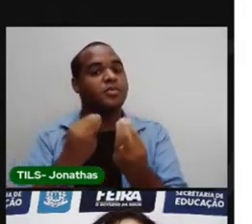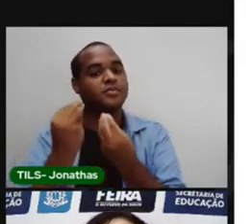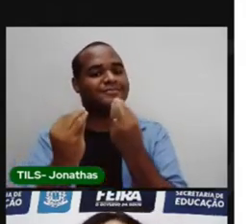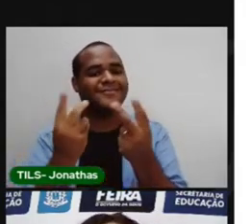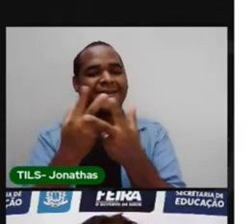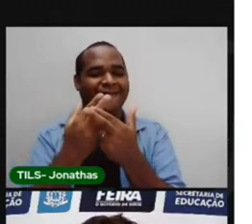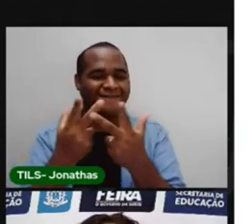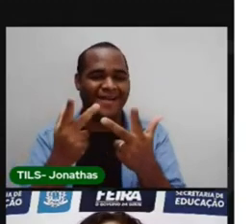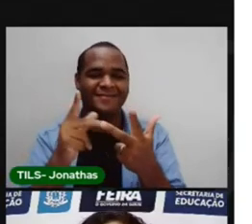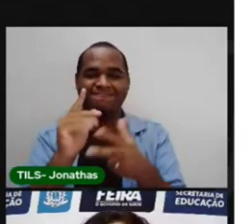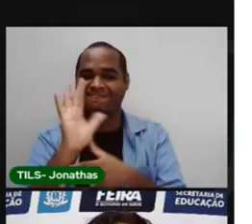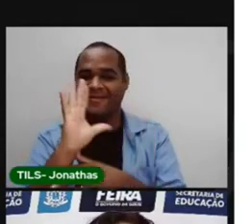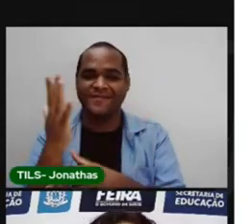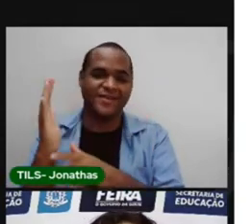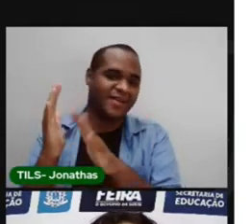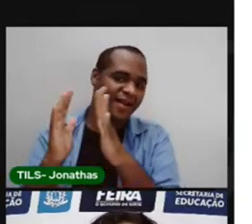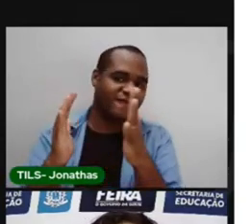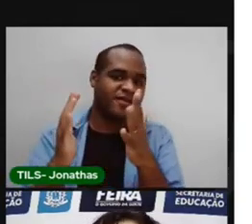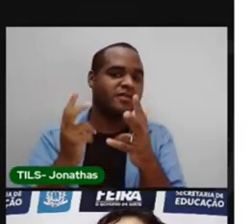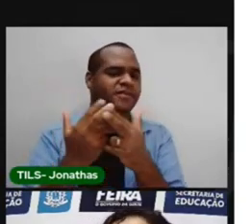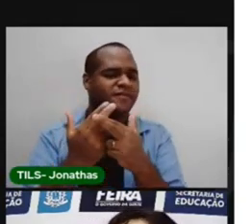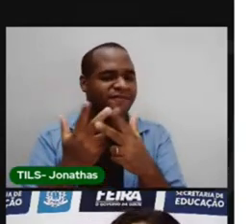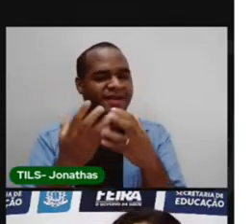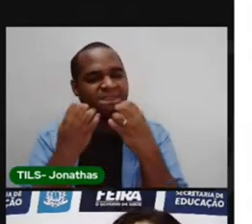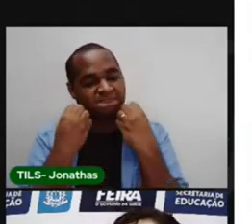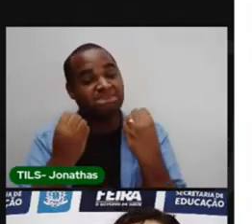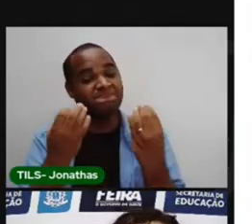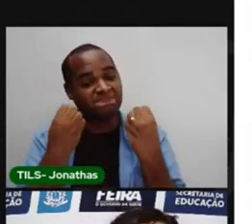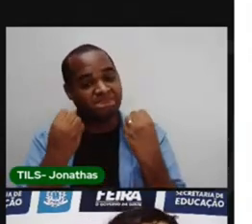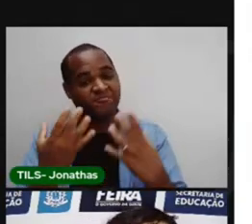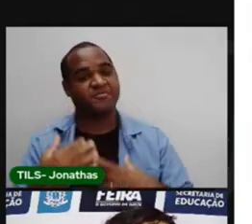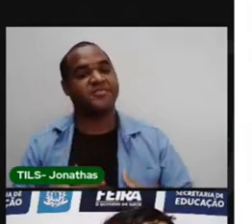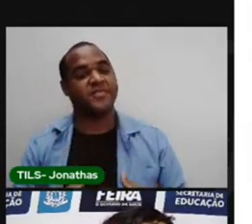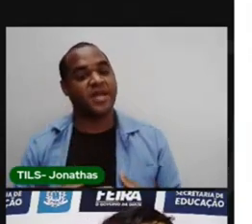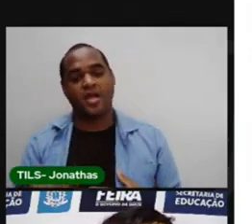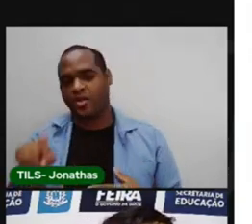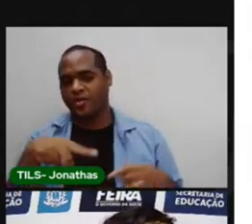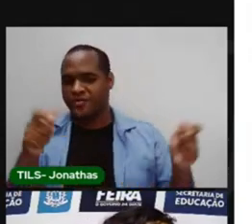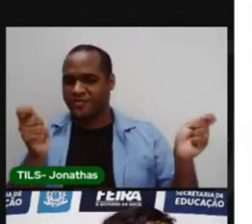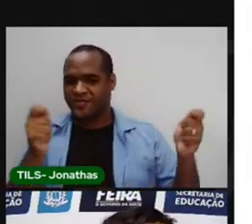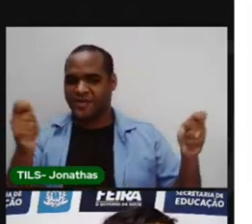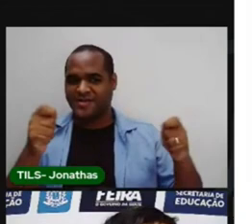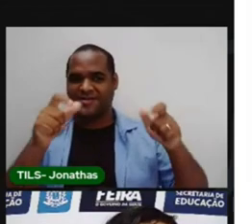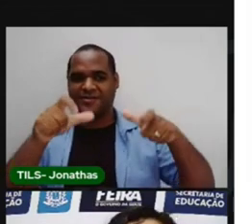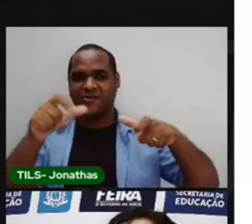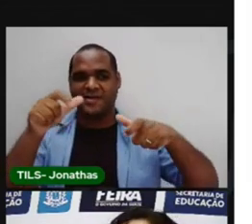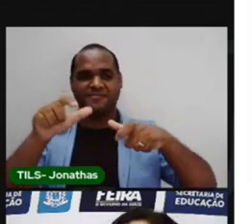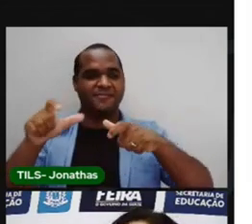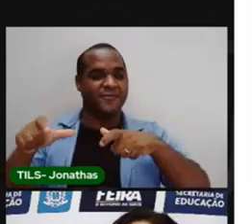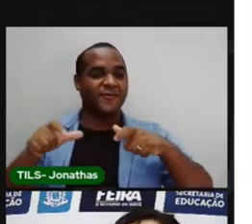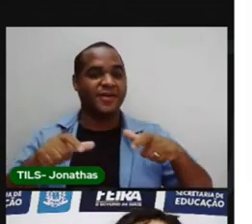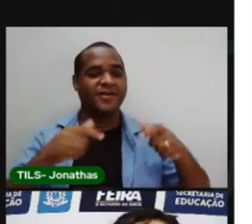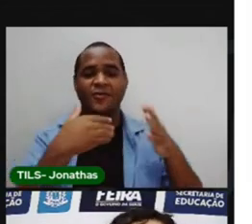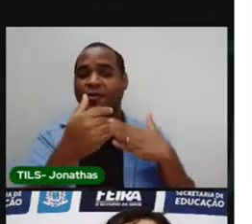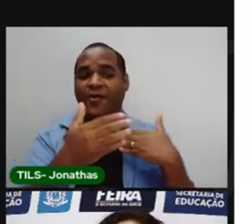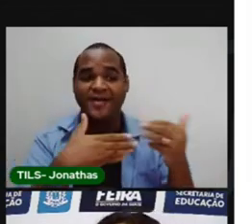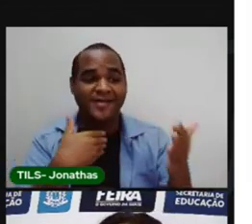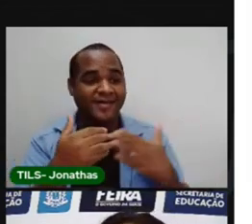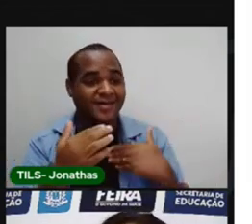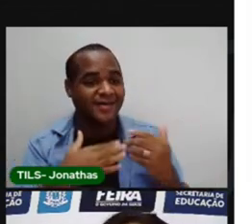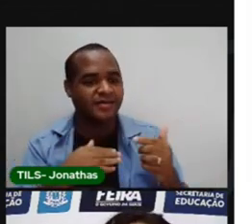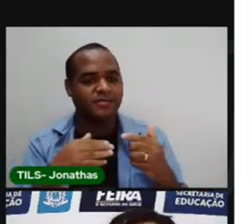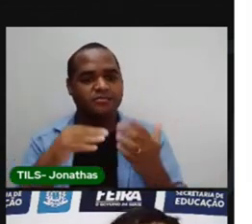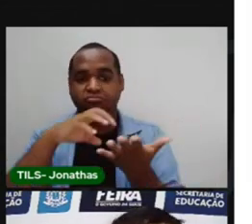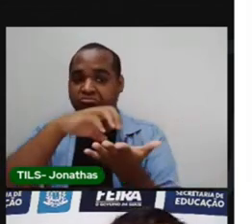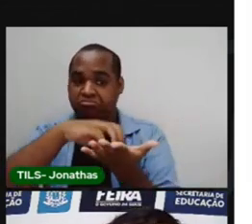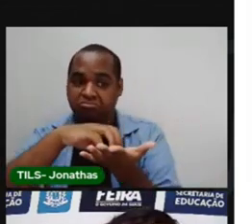quantidade de árvores que existiam ali. Viu? A gente pode homenagear qualquer coisa. Uma